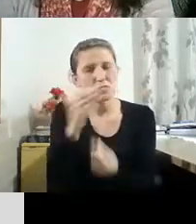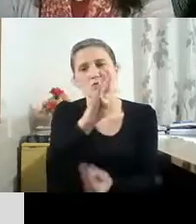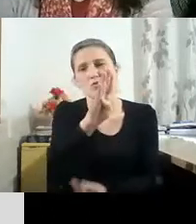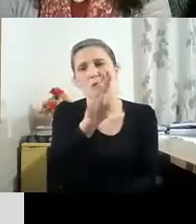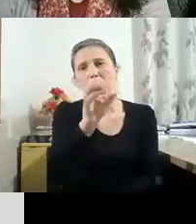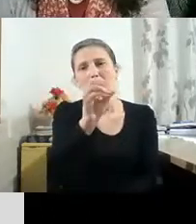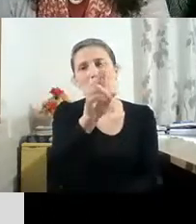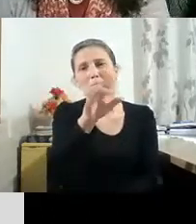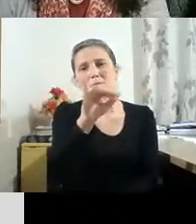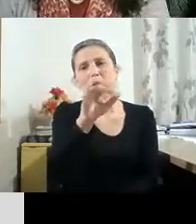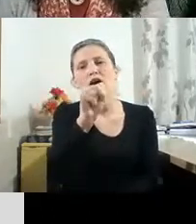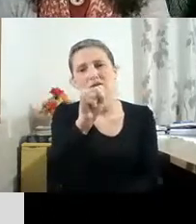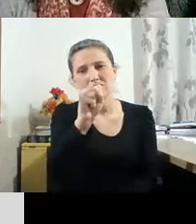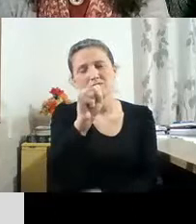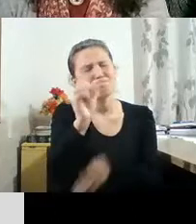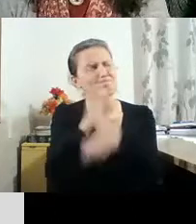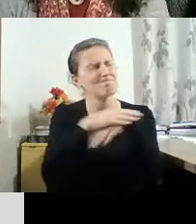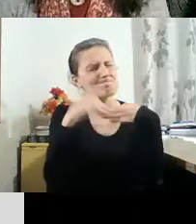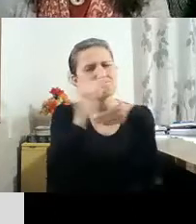pela generosidade de sempre